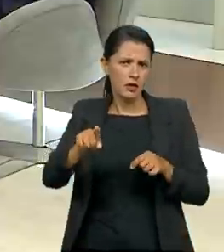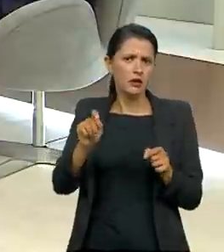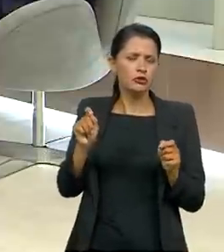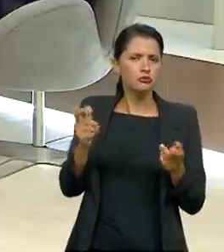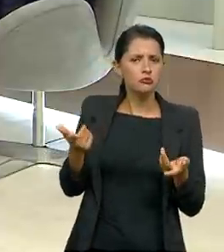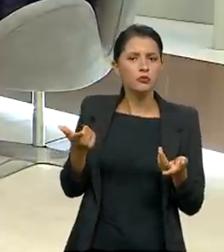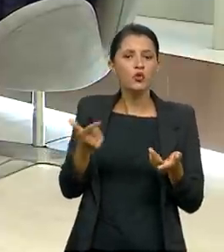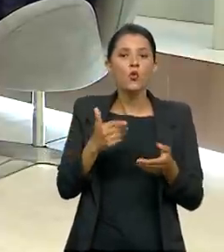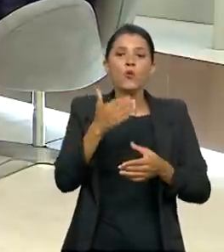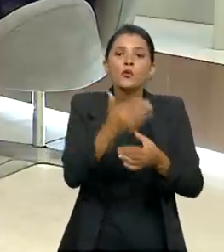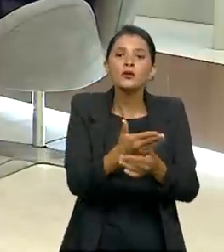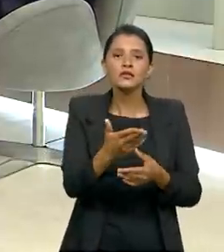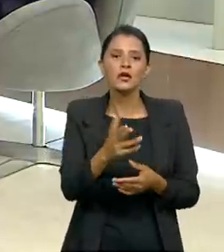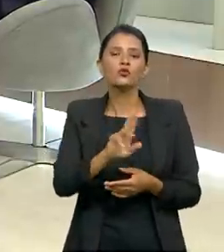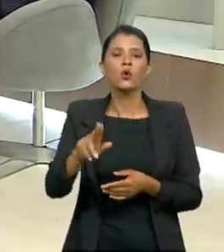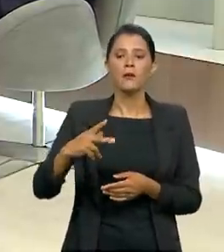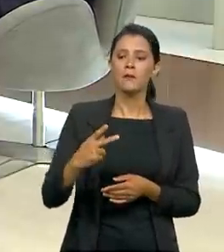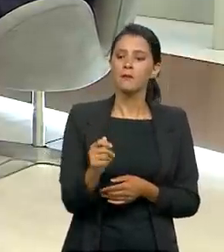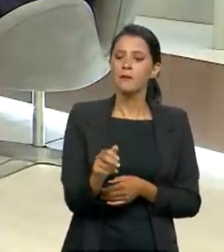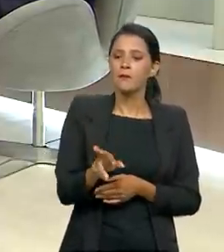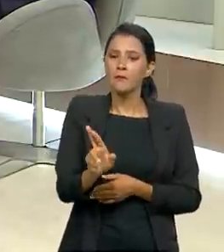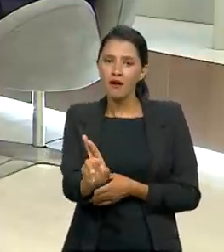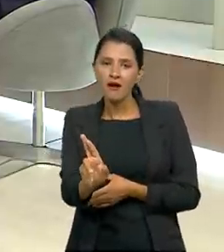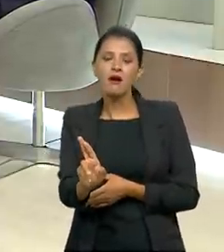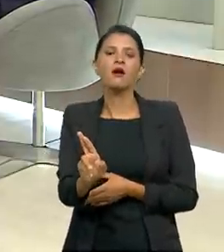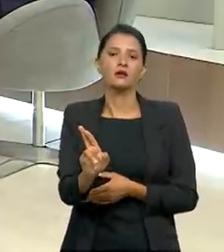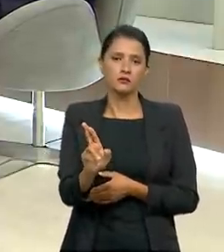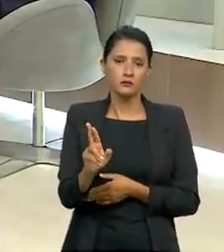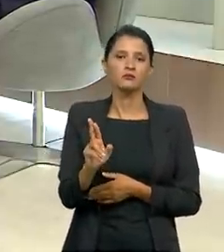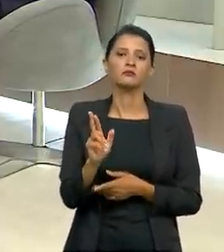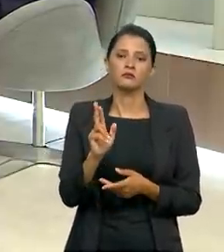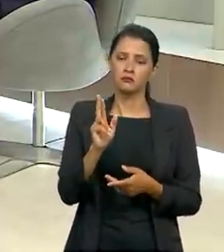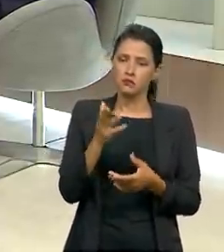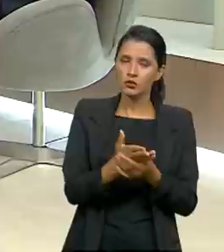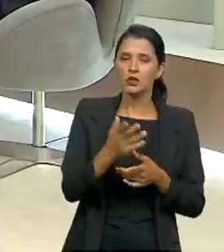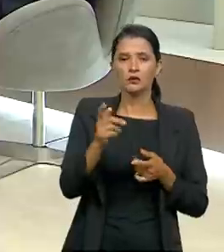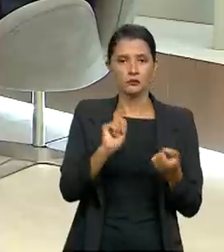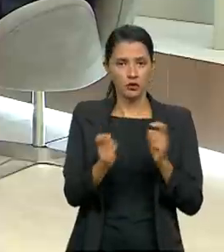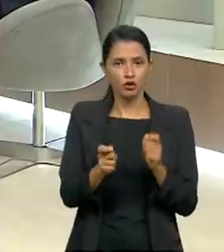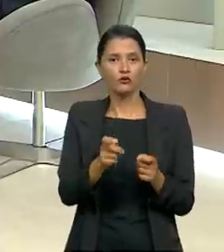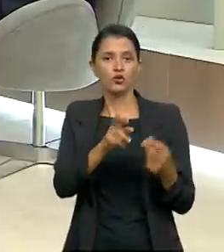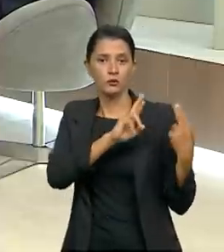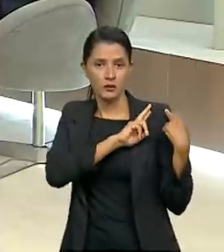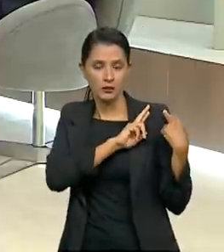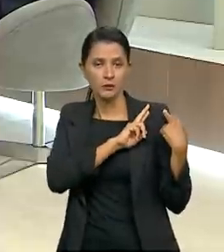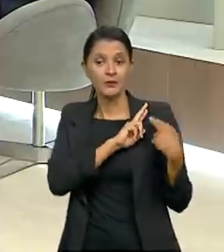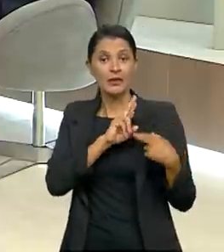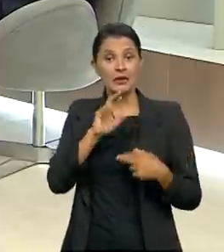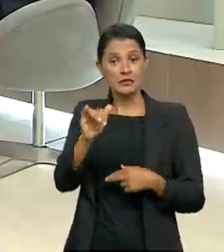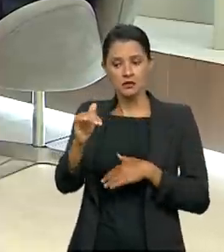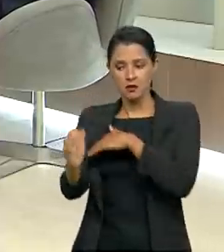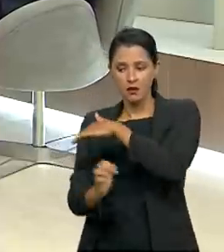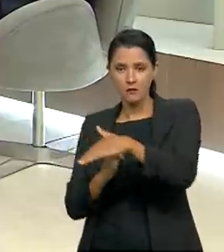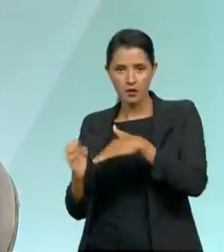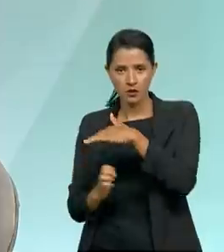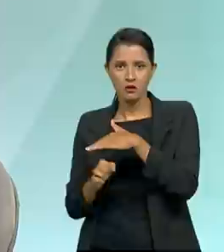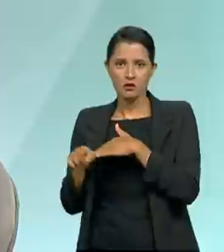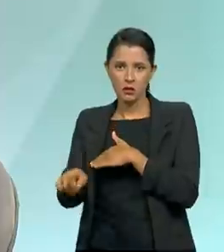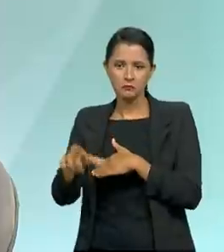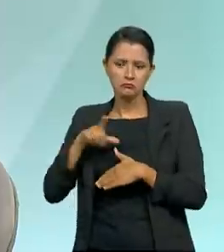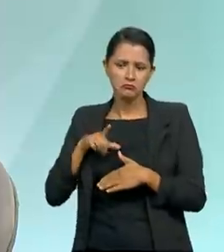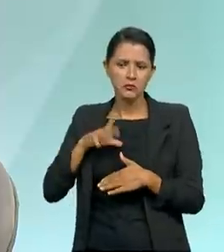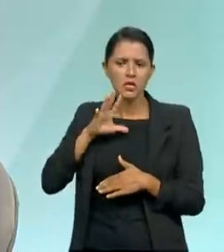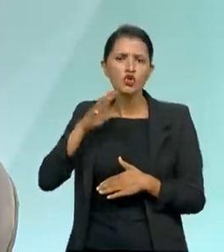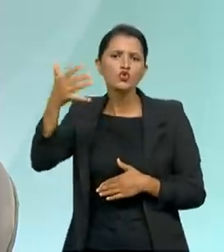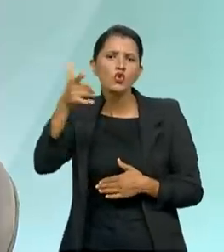processo conhecido como PAR, que é o processo administrativo de responsabilização. Caso a empresa, por opção dela, resolva